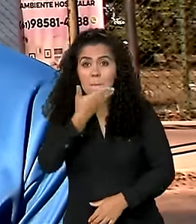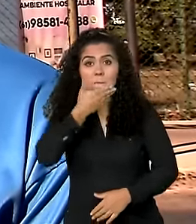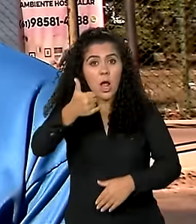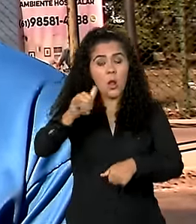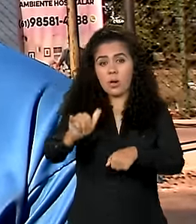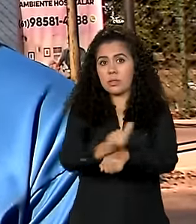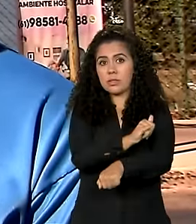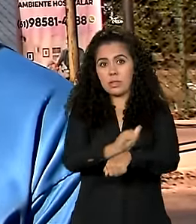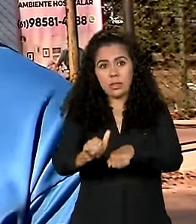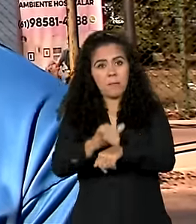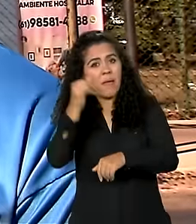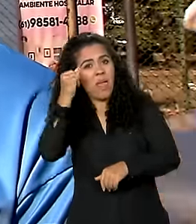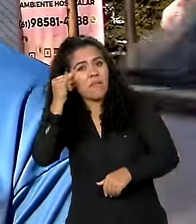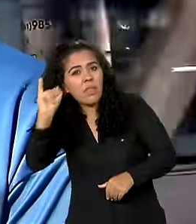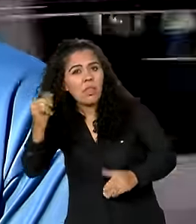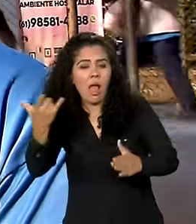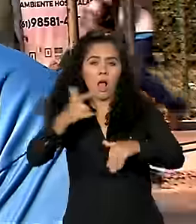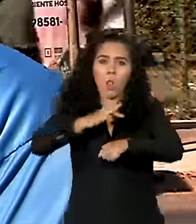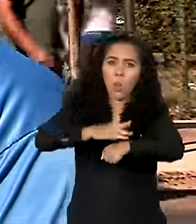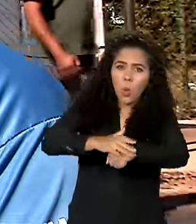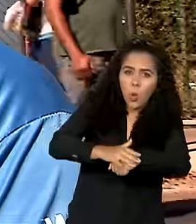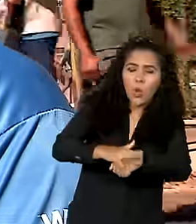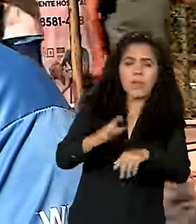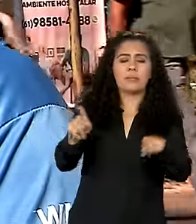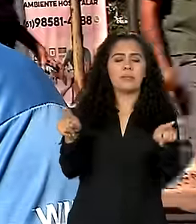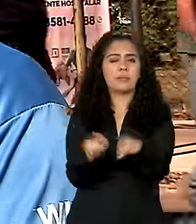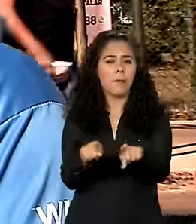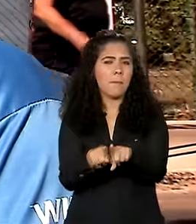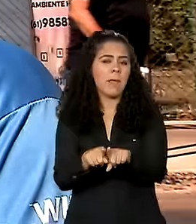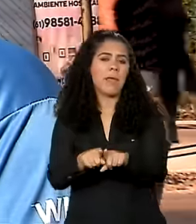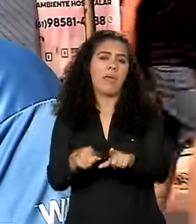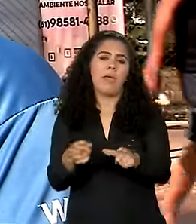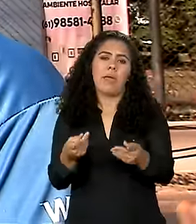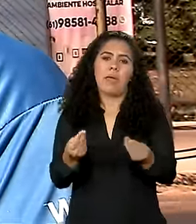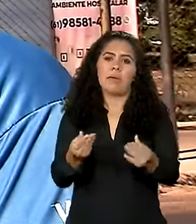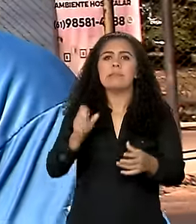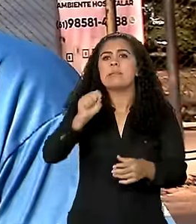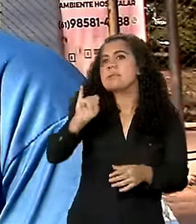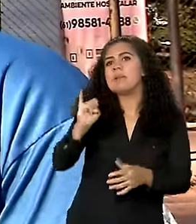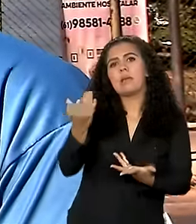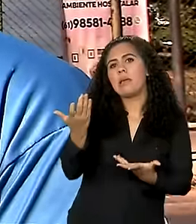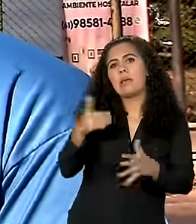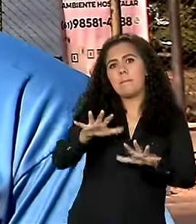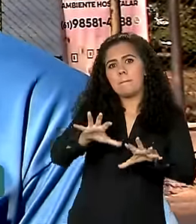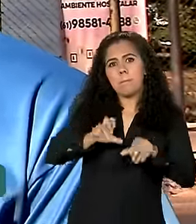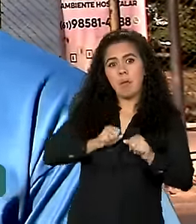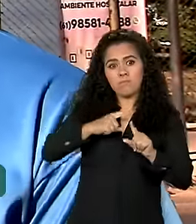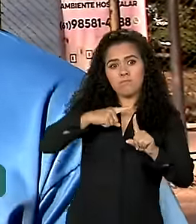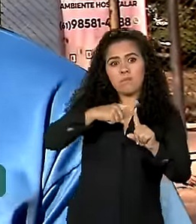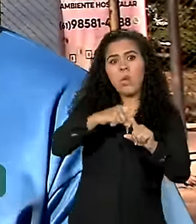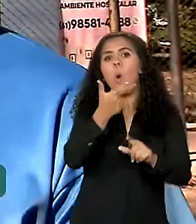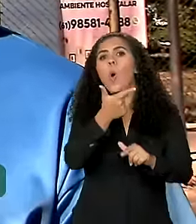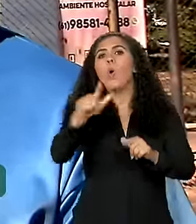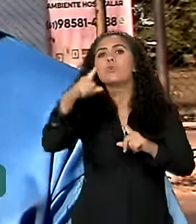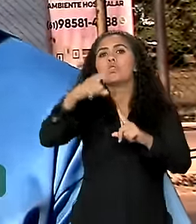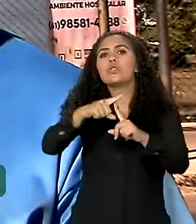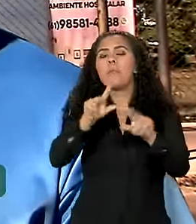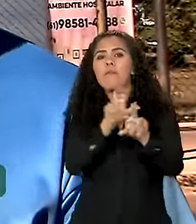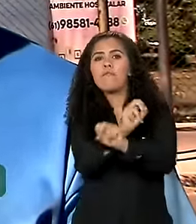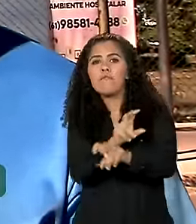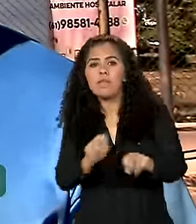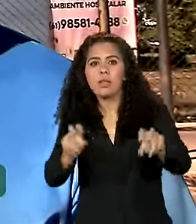evitar uma doença, para essa pessoa pegar qualquer outro vírus aí, ficar